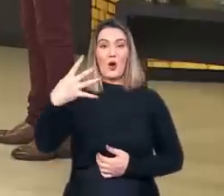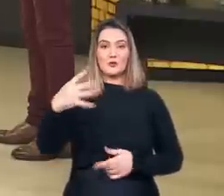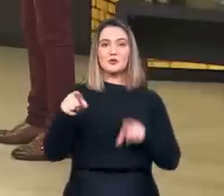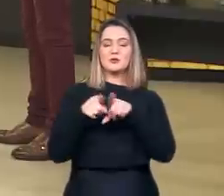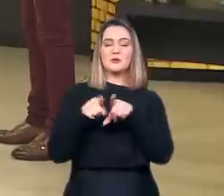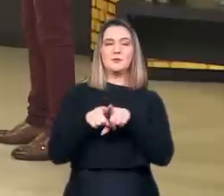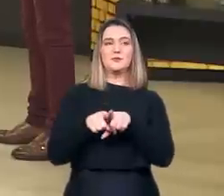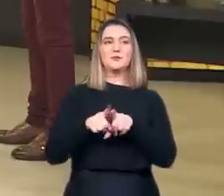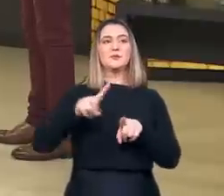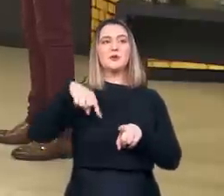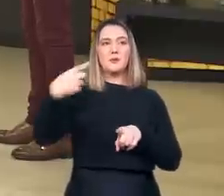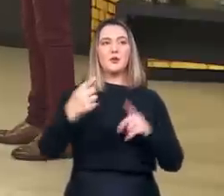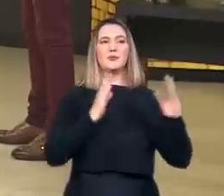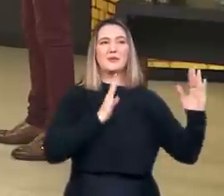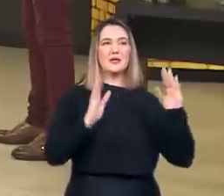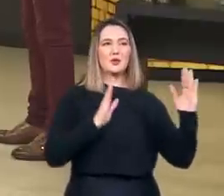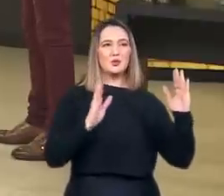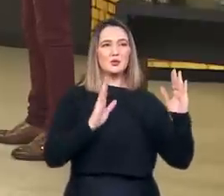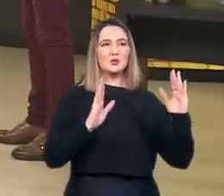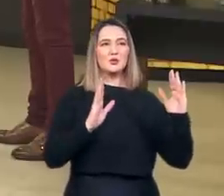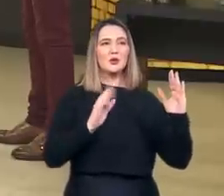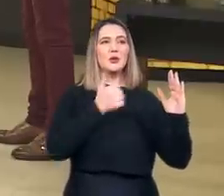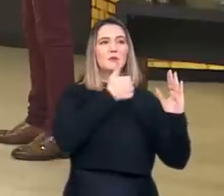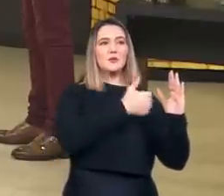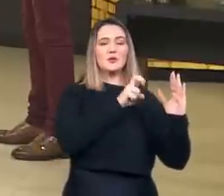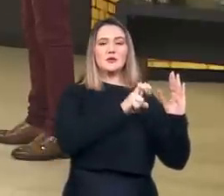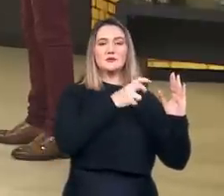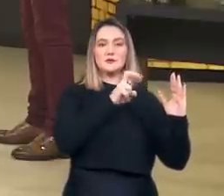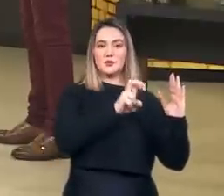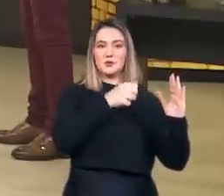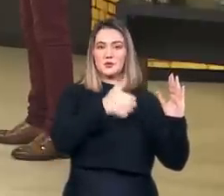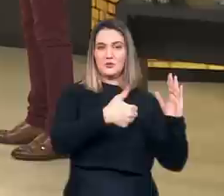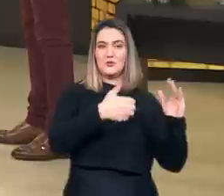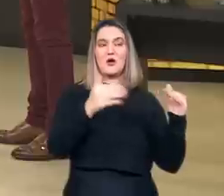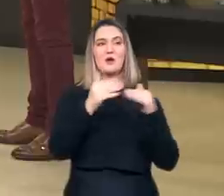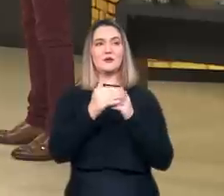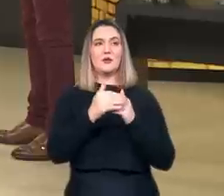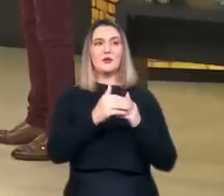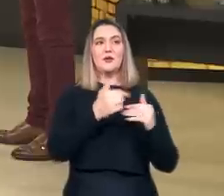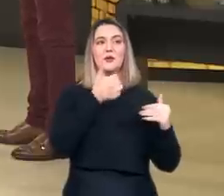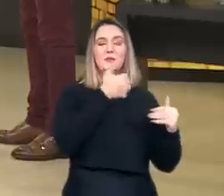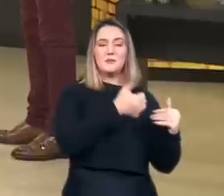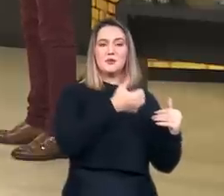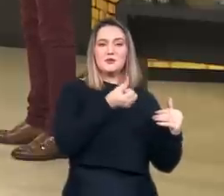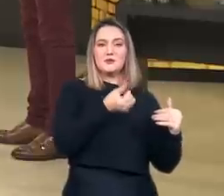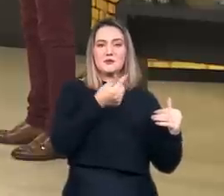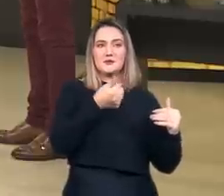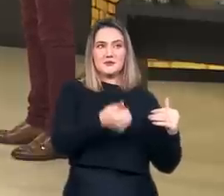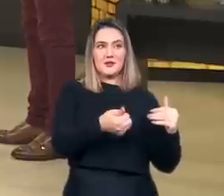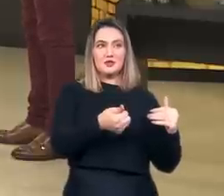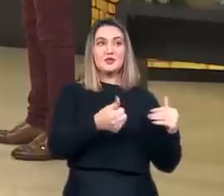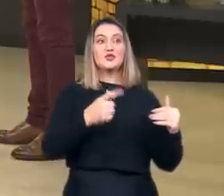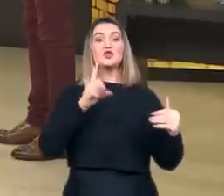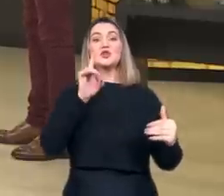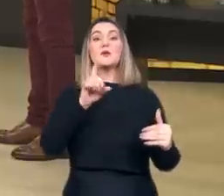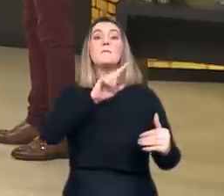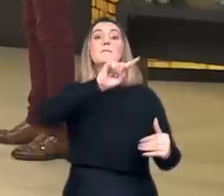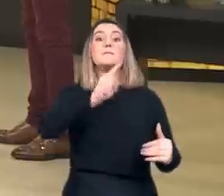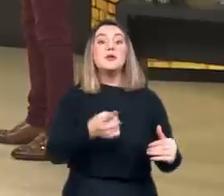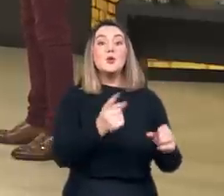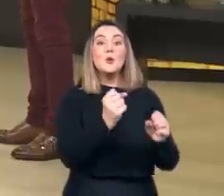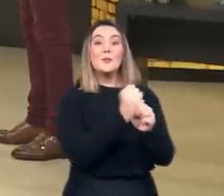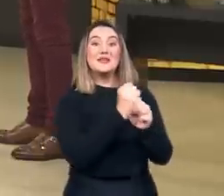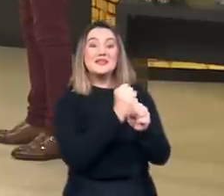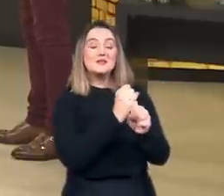1551 a 1647 encontrou mil casos de pessoas levadas ao Tribunal do Centro Ofício